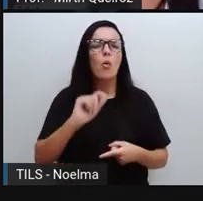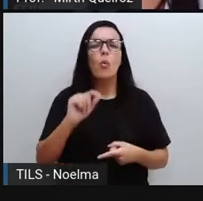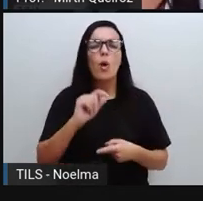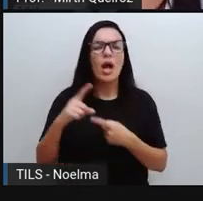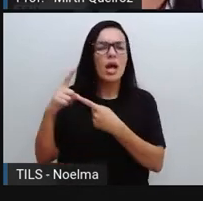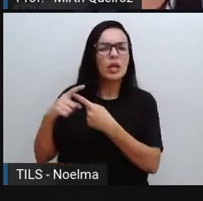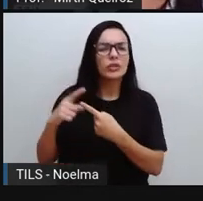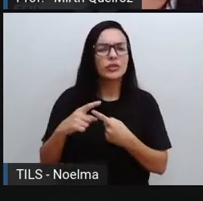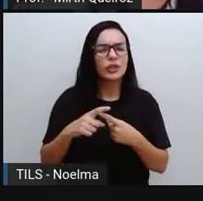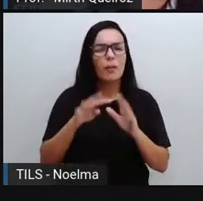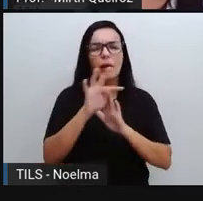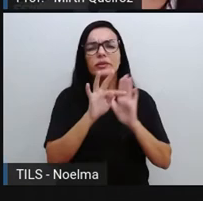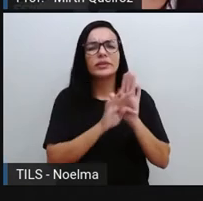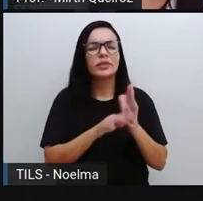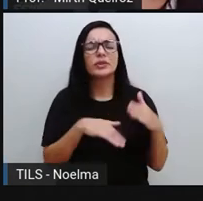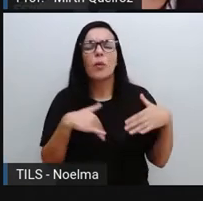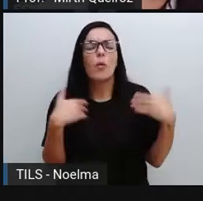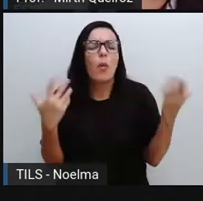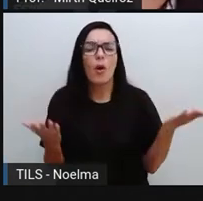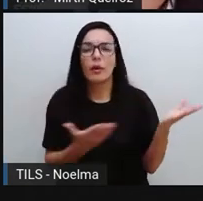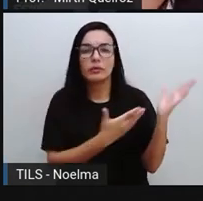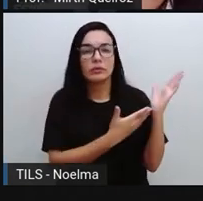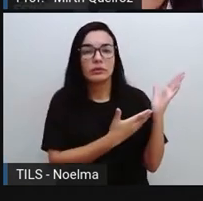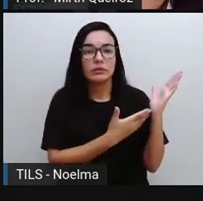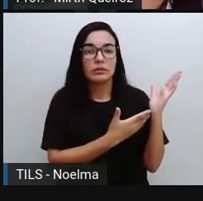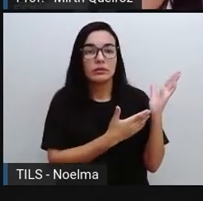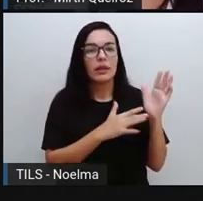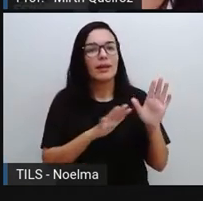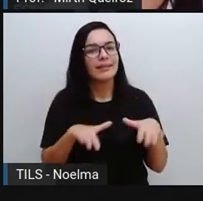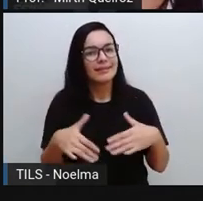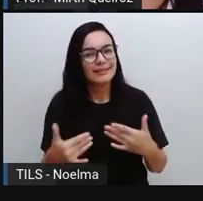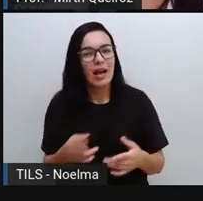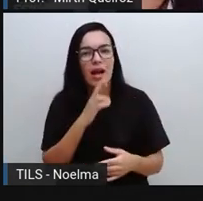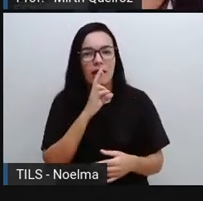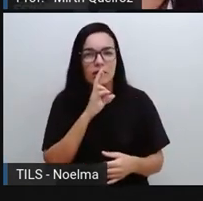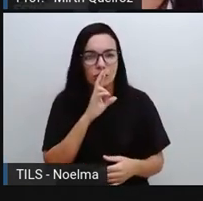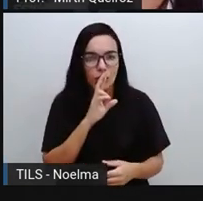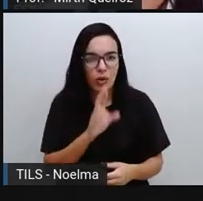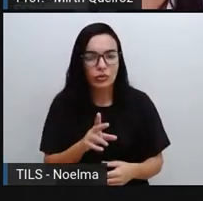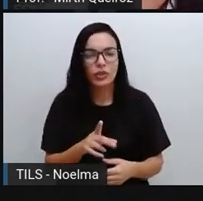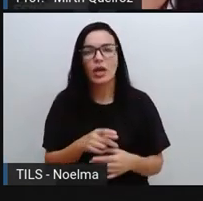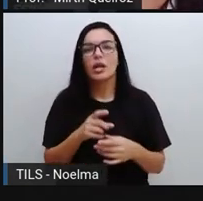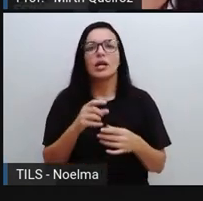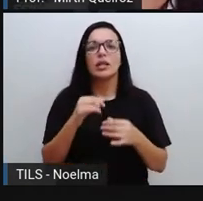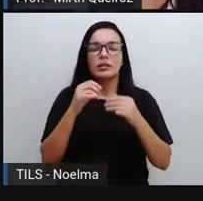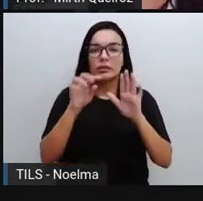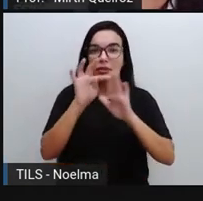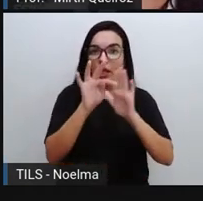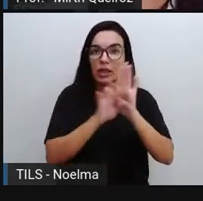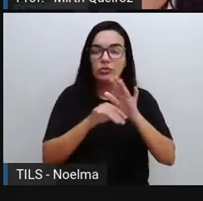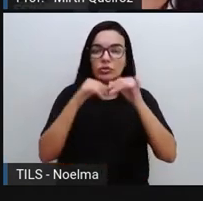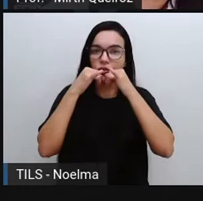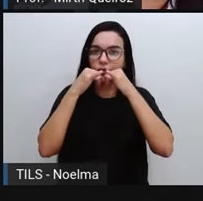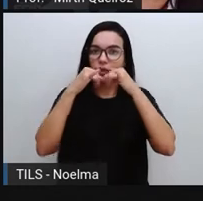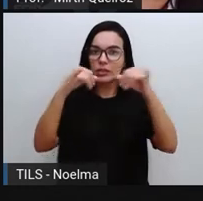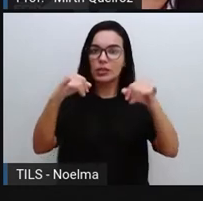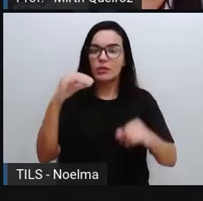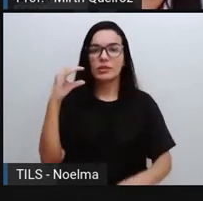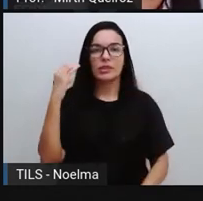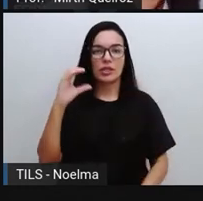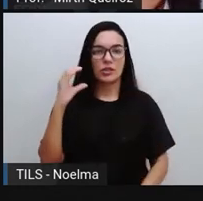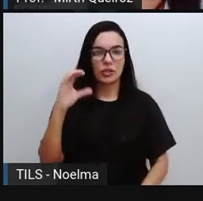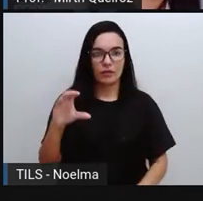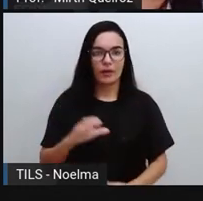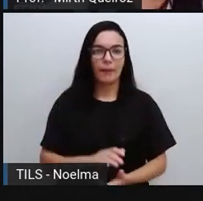Esse é um texto de divulgação científica. E como é que ele está organizado aí?